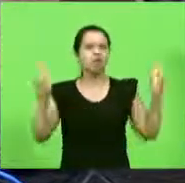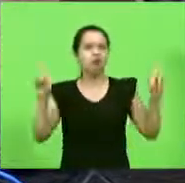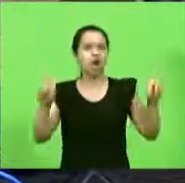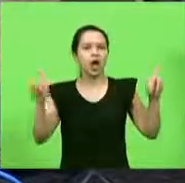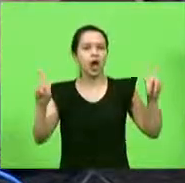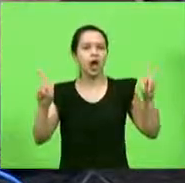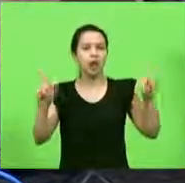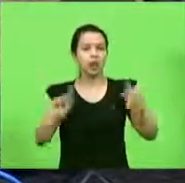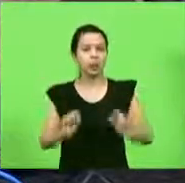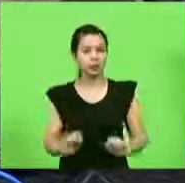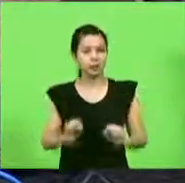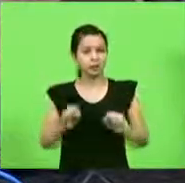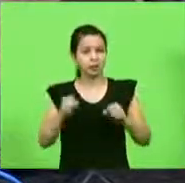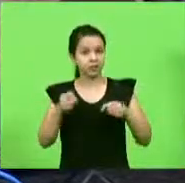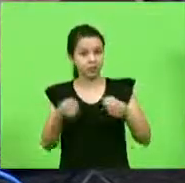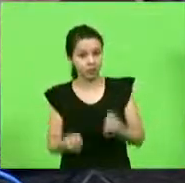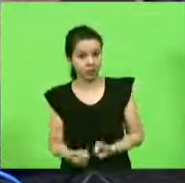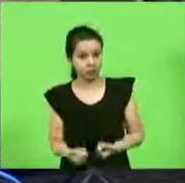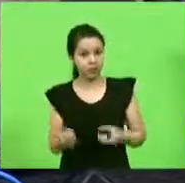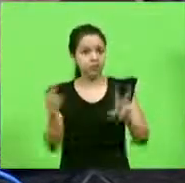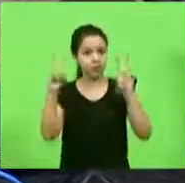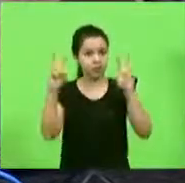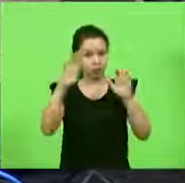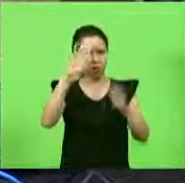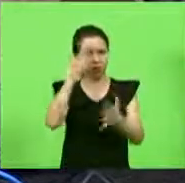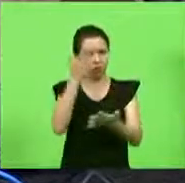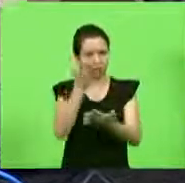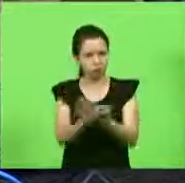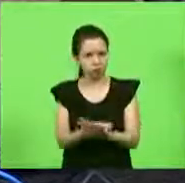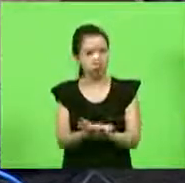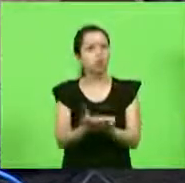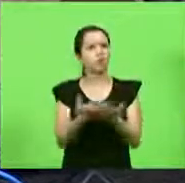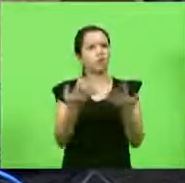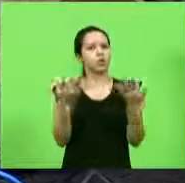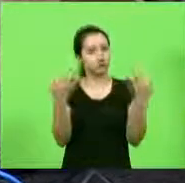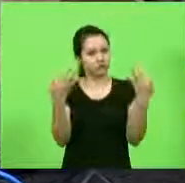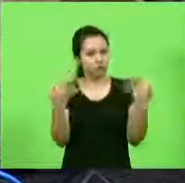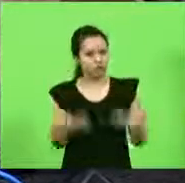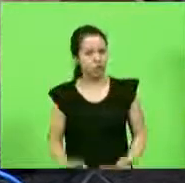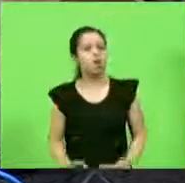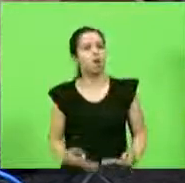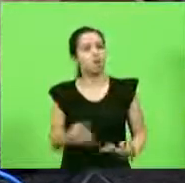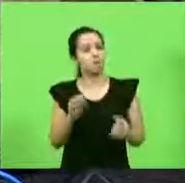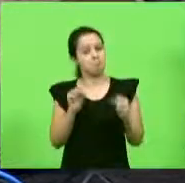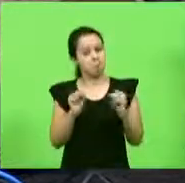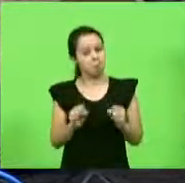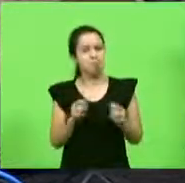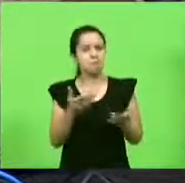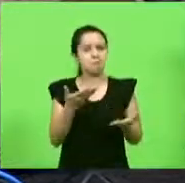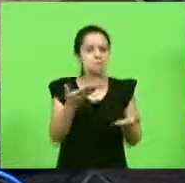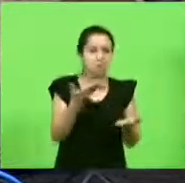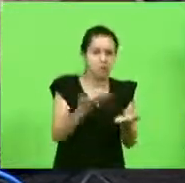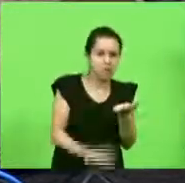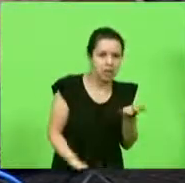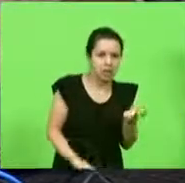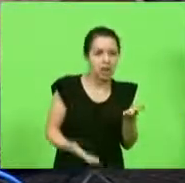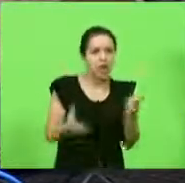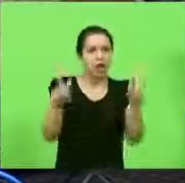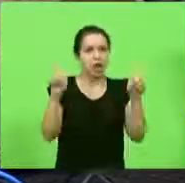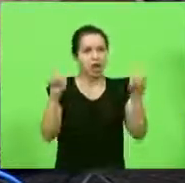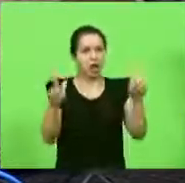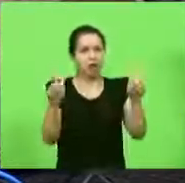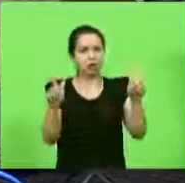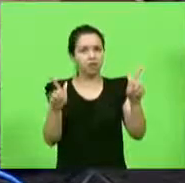para defender algo que você acredita ser certo. Você tem a pele em risco, você pode perder alguma coisa ao fazer uma greve. Aqui não.